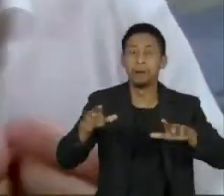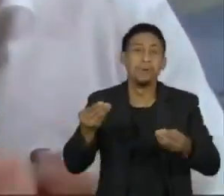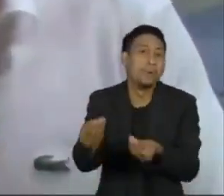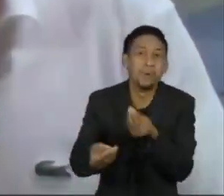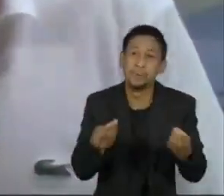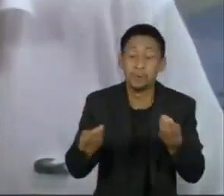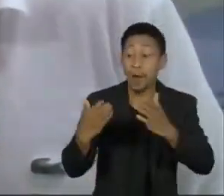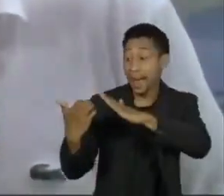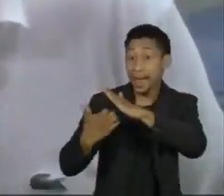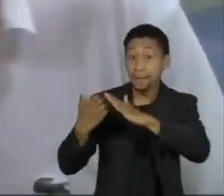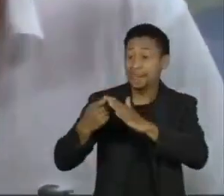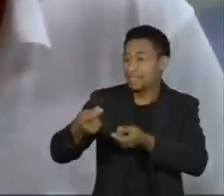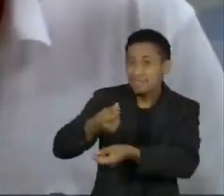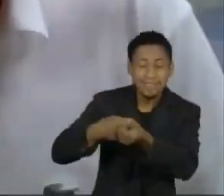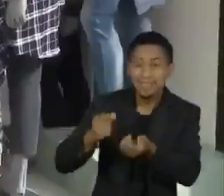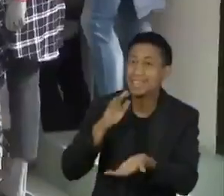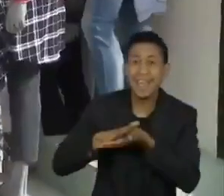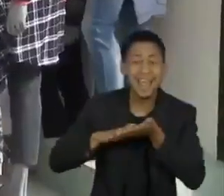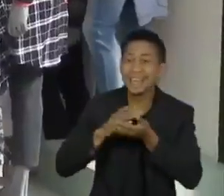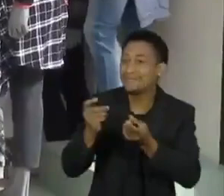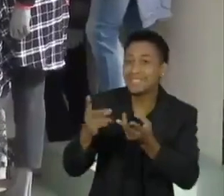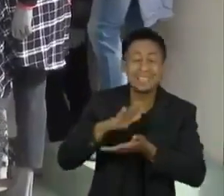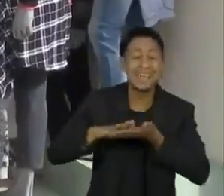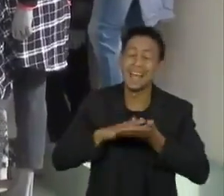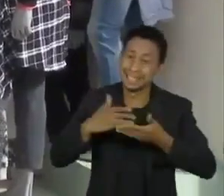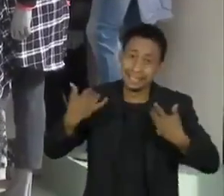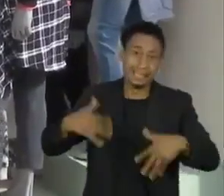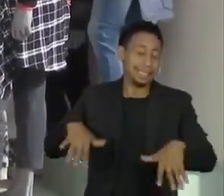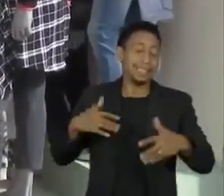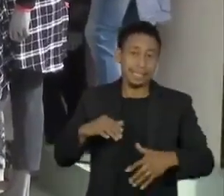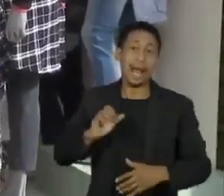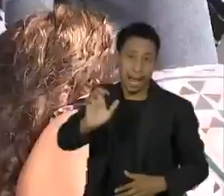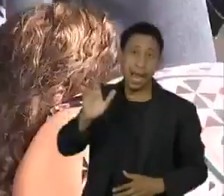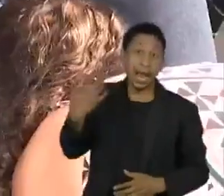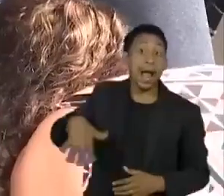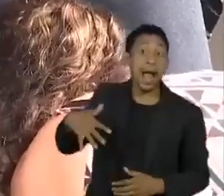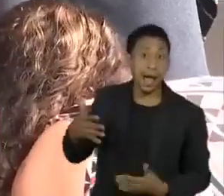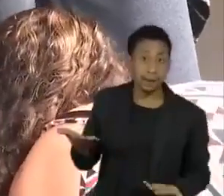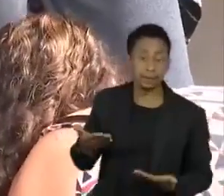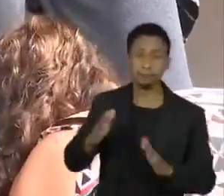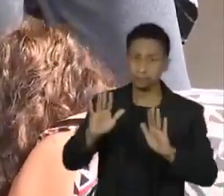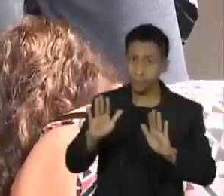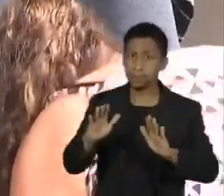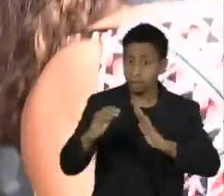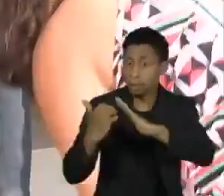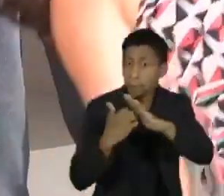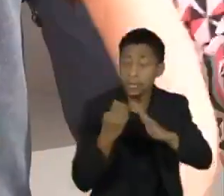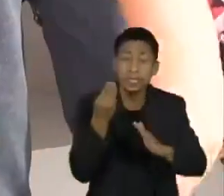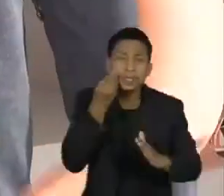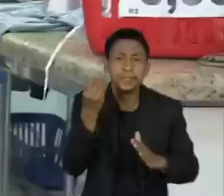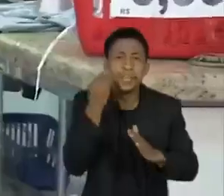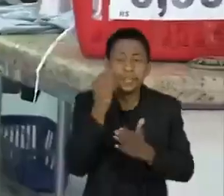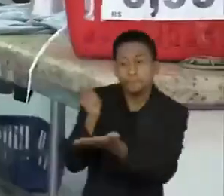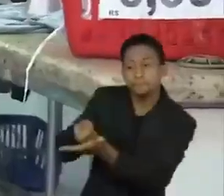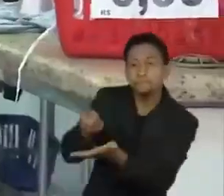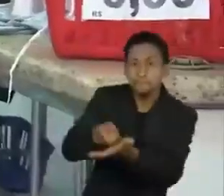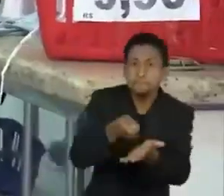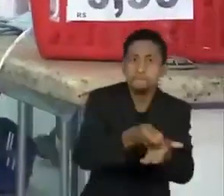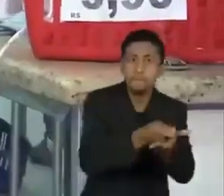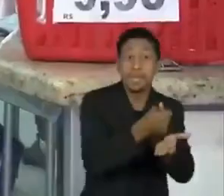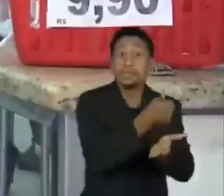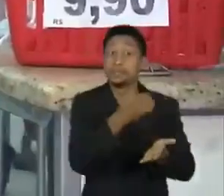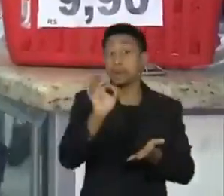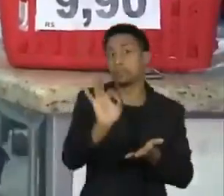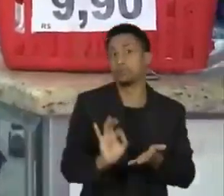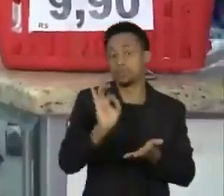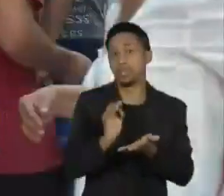giro, sem receita, é muito. Enquanto isso, empresas se preparam para garantir 100% dos custos desses funcionários a partir de